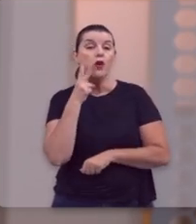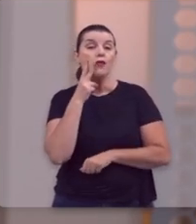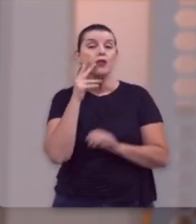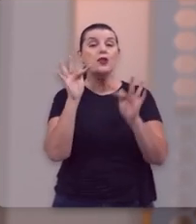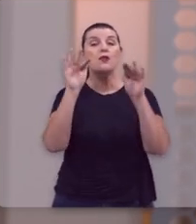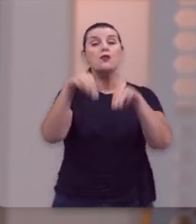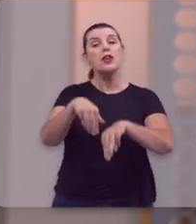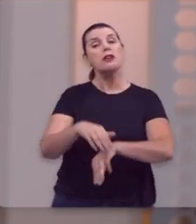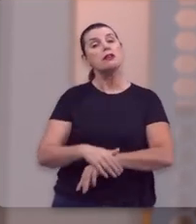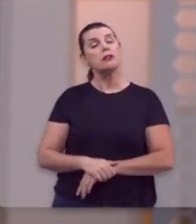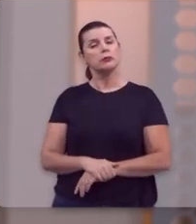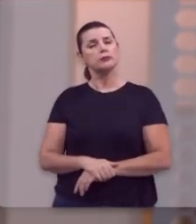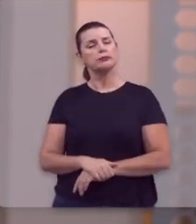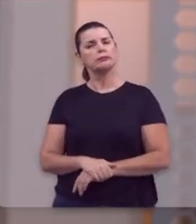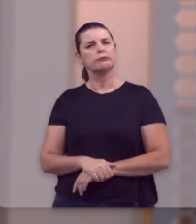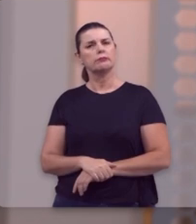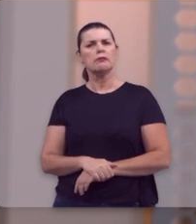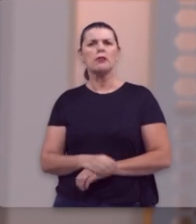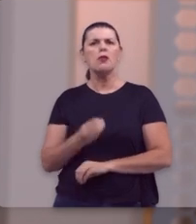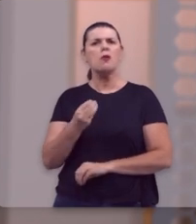melhor vinho para o final.